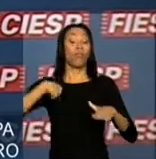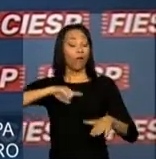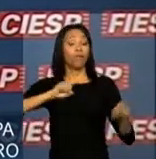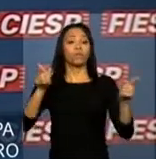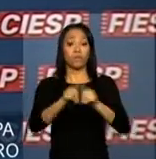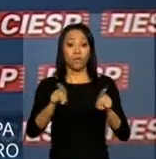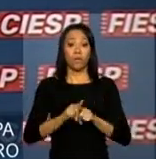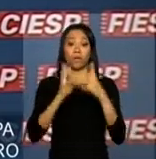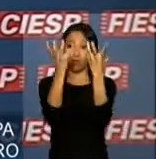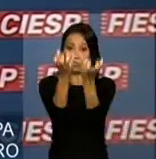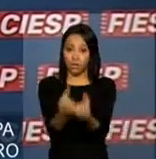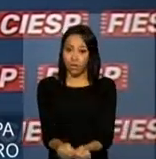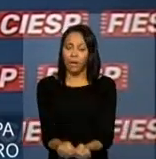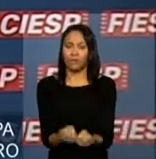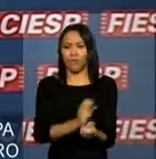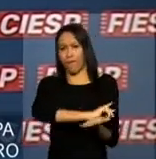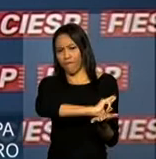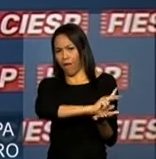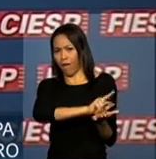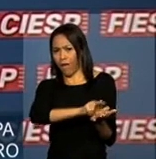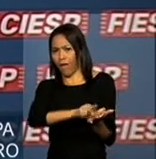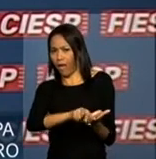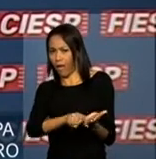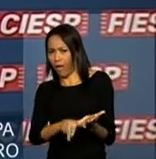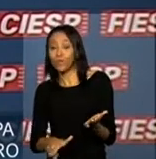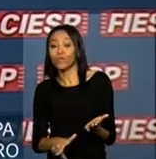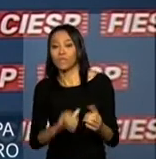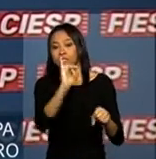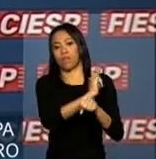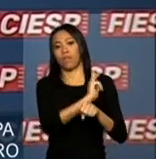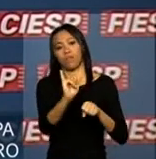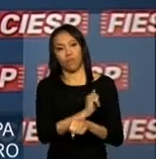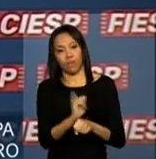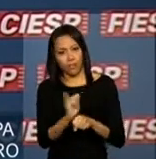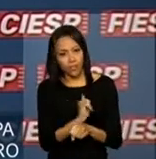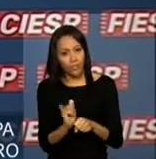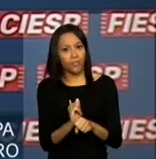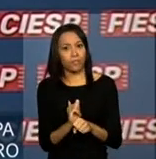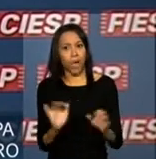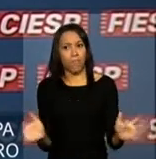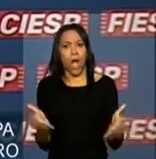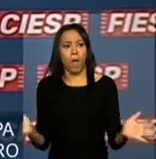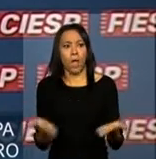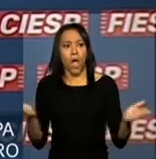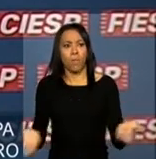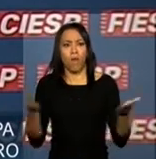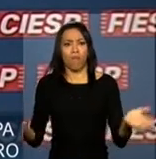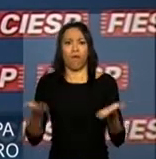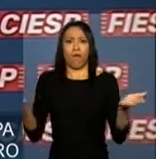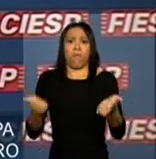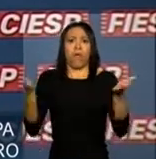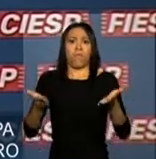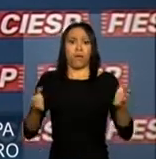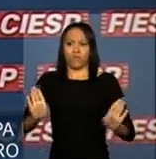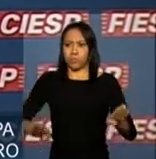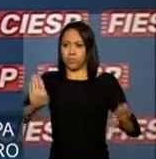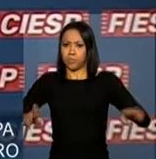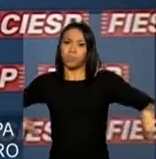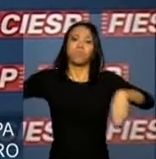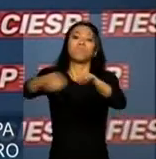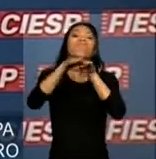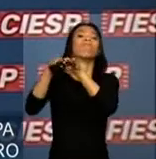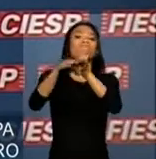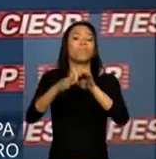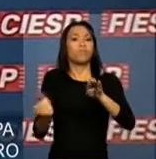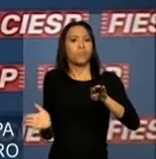importantes medidas para aumentar a produtividade, a competitividade e